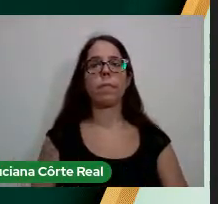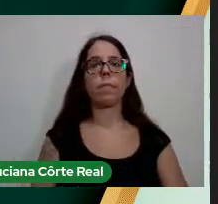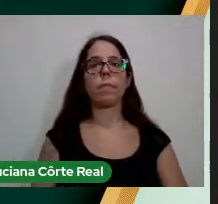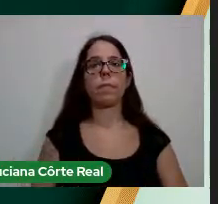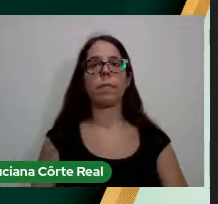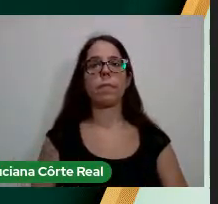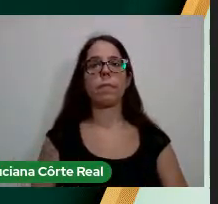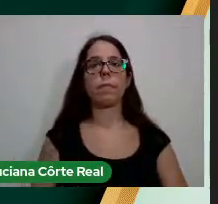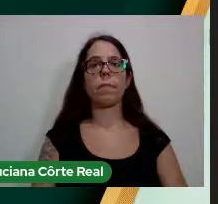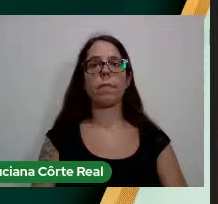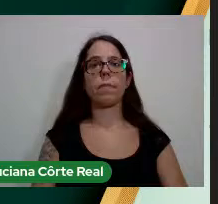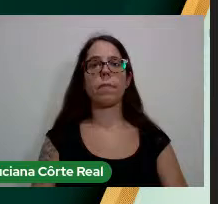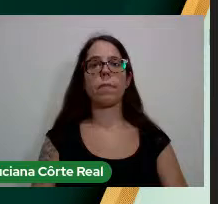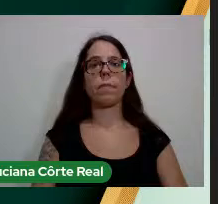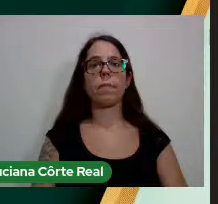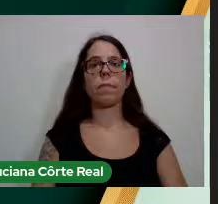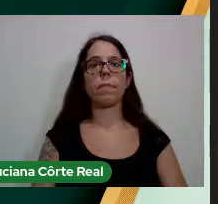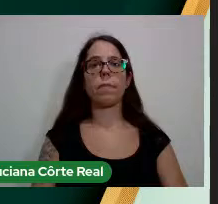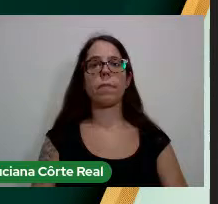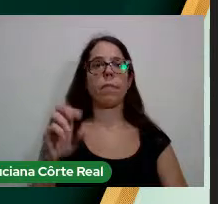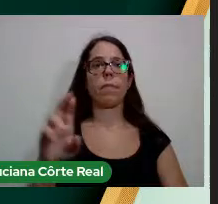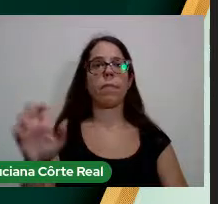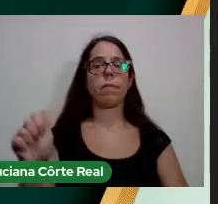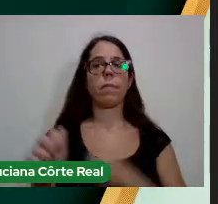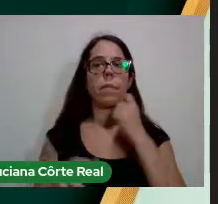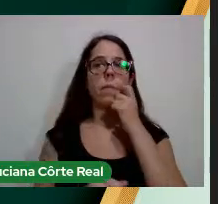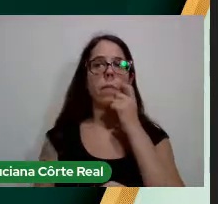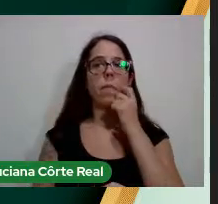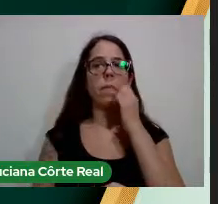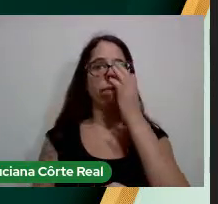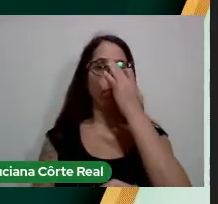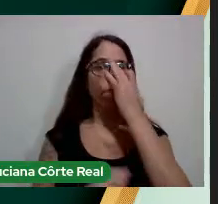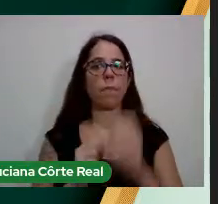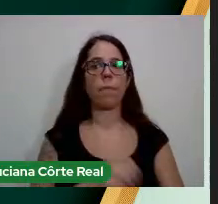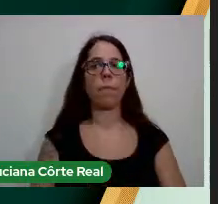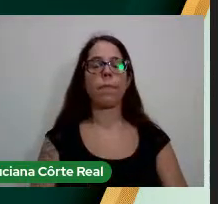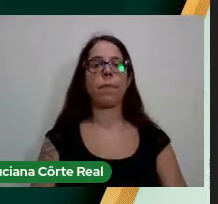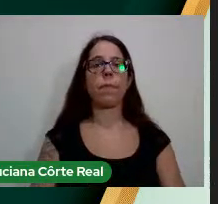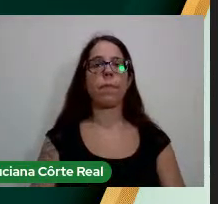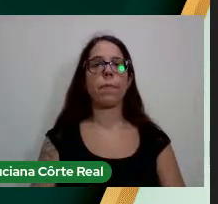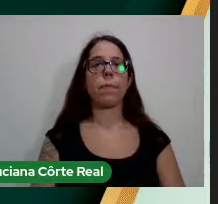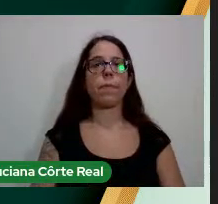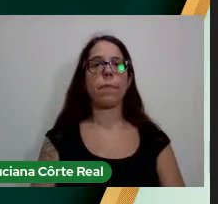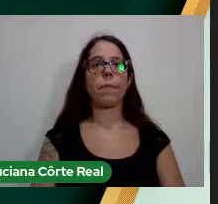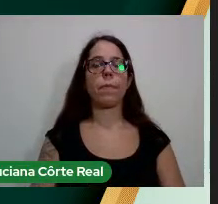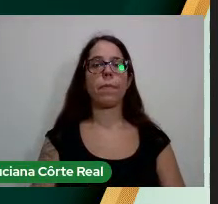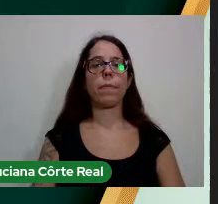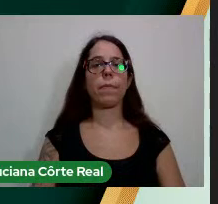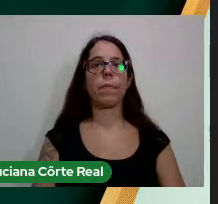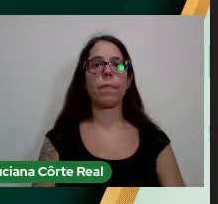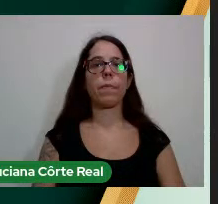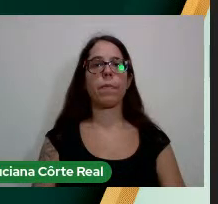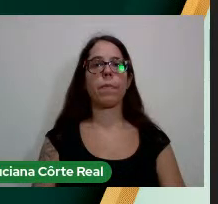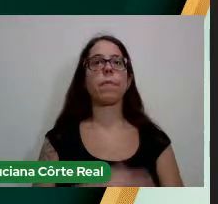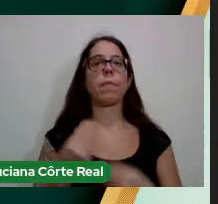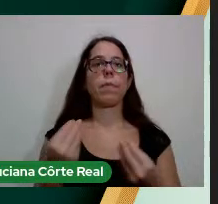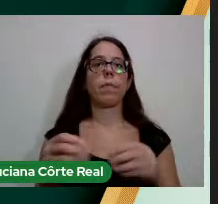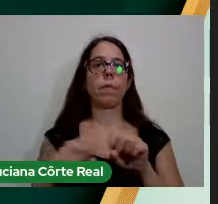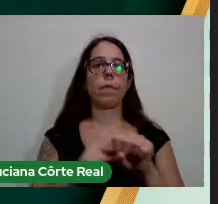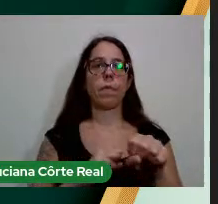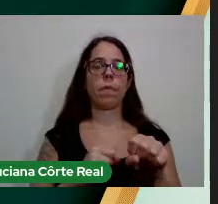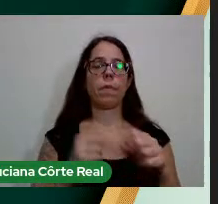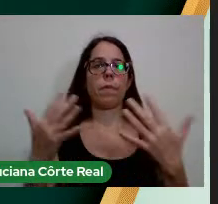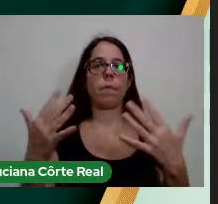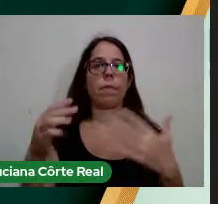Marileia Correia Camargo Rocha Marileia Correia Camargo Rocha Confiro o tio Grau